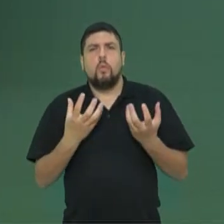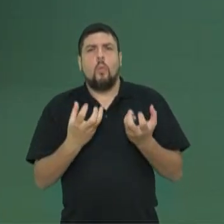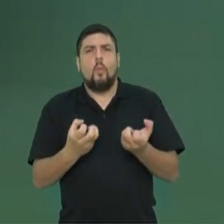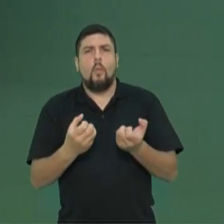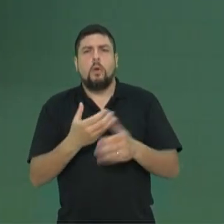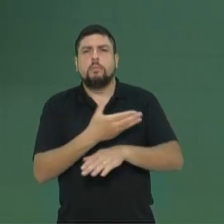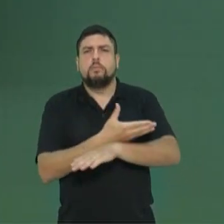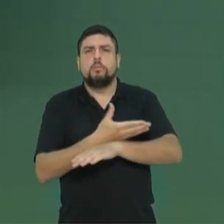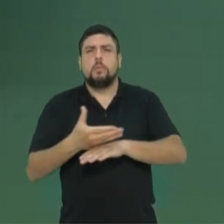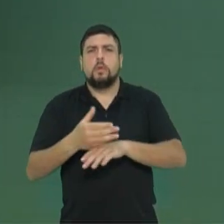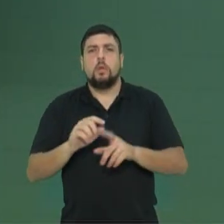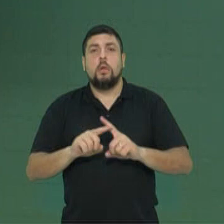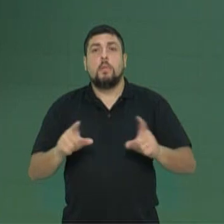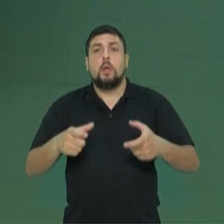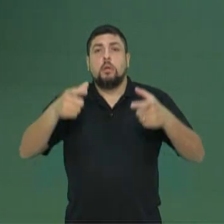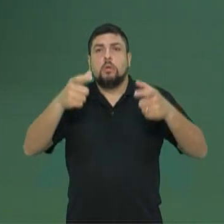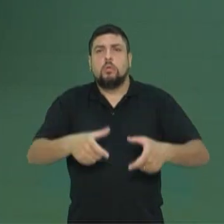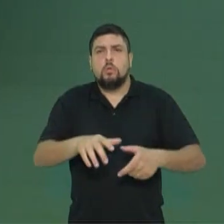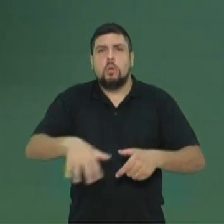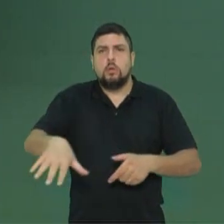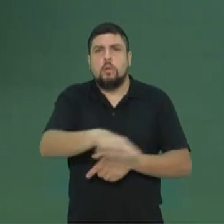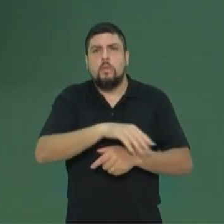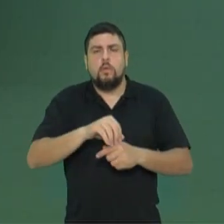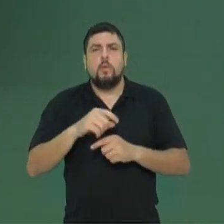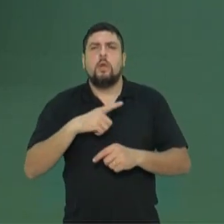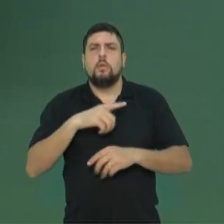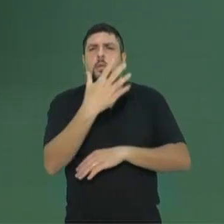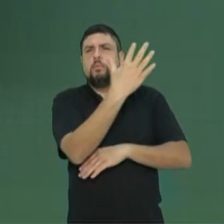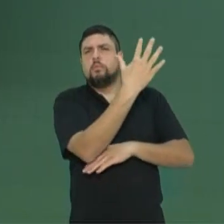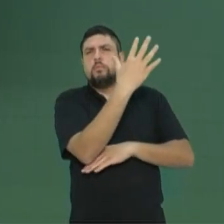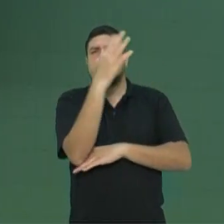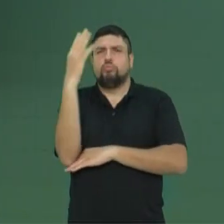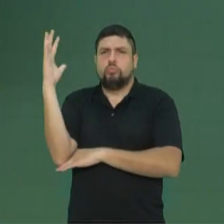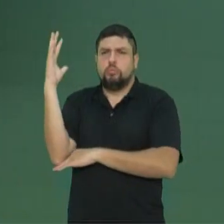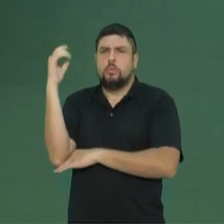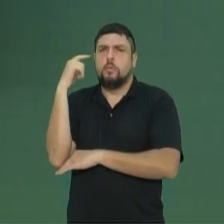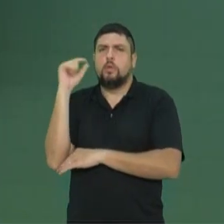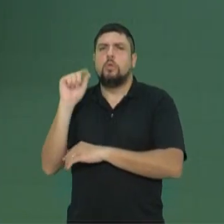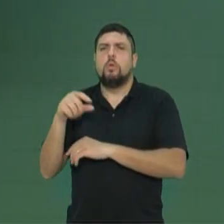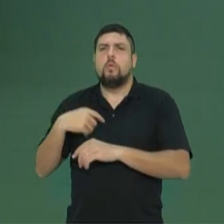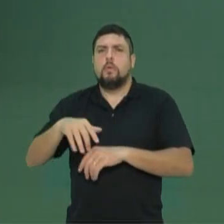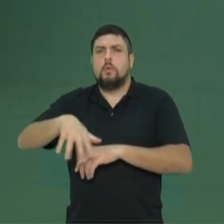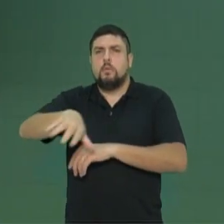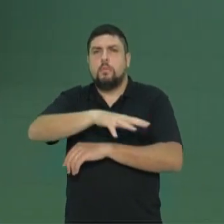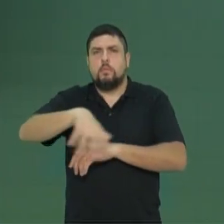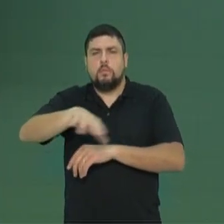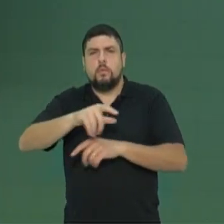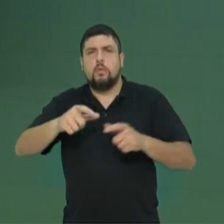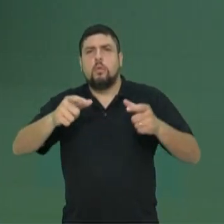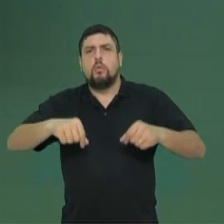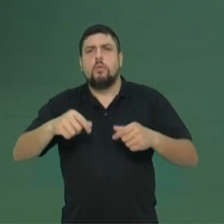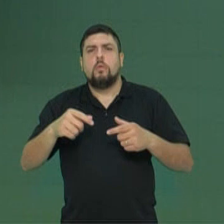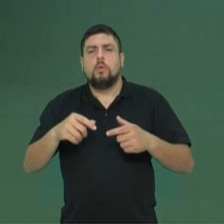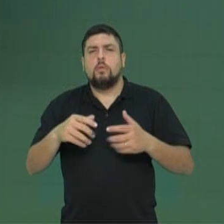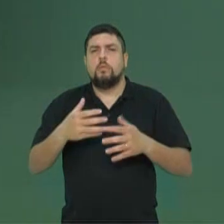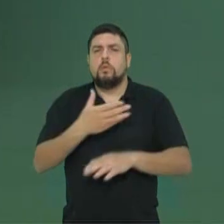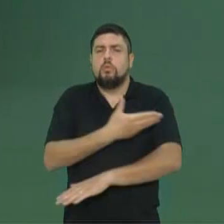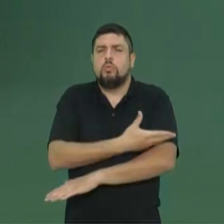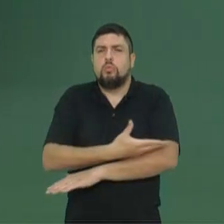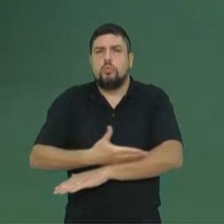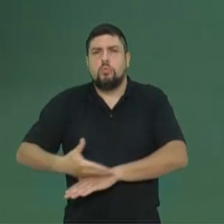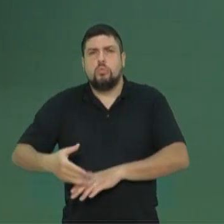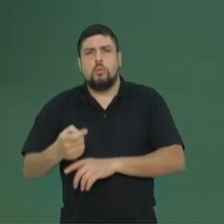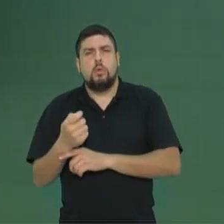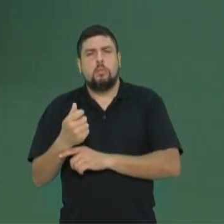mas que naturalmente é uma região muito florestada, com espécies adaptadas ao estresse hídrico, conviver com pouca água.